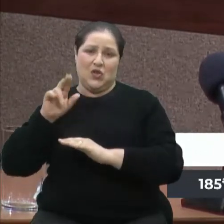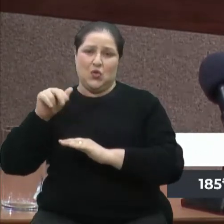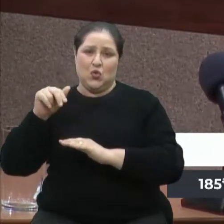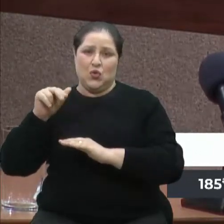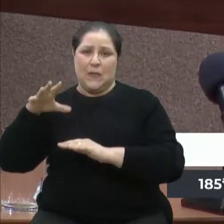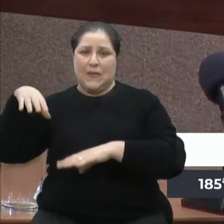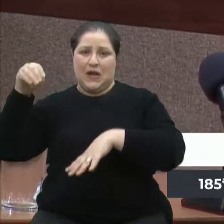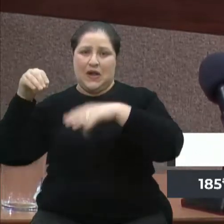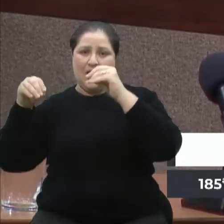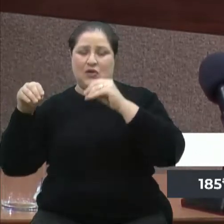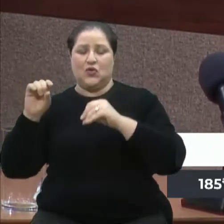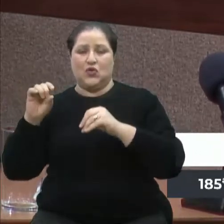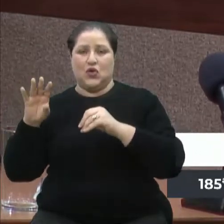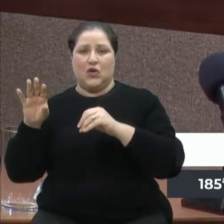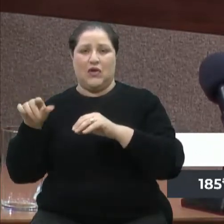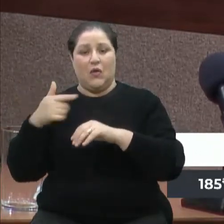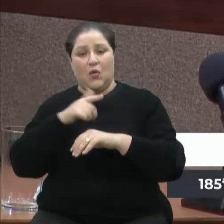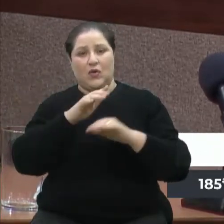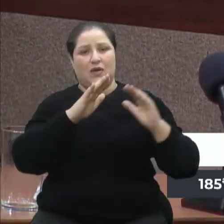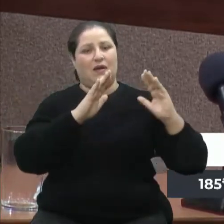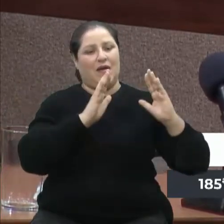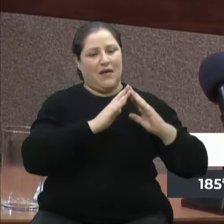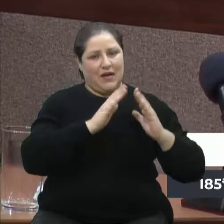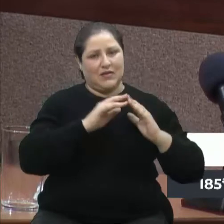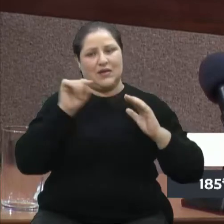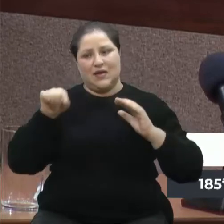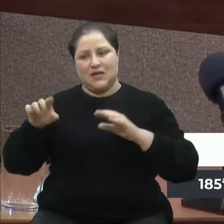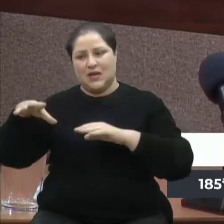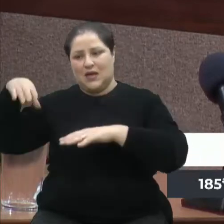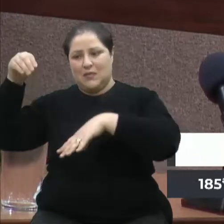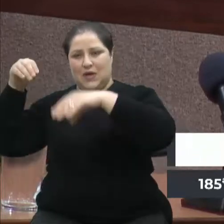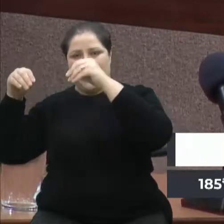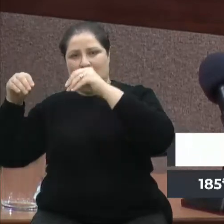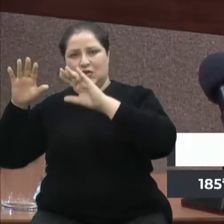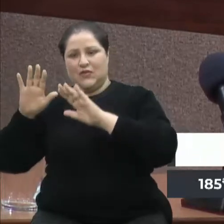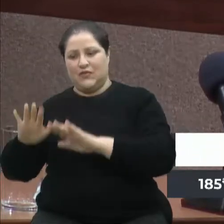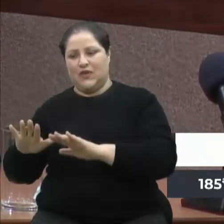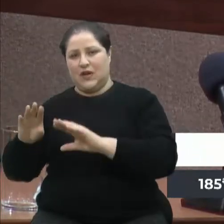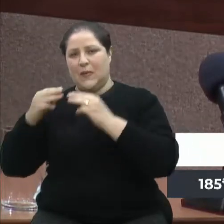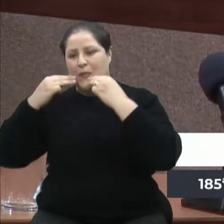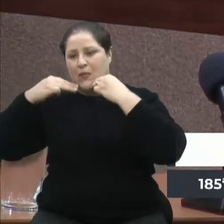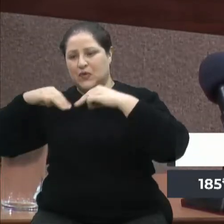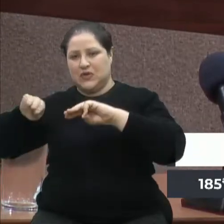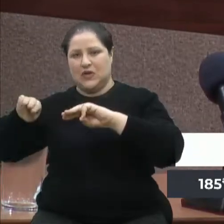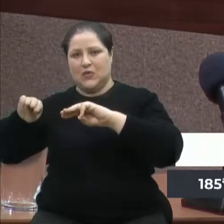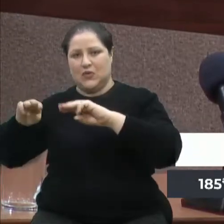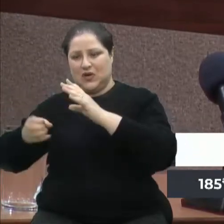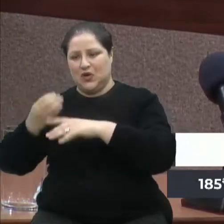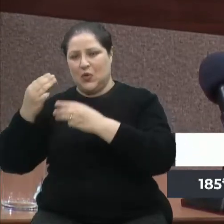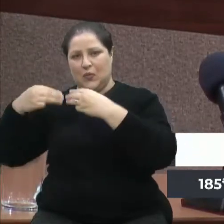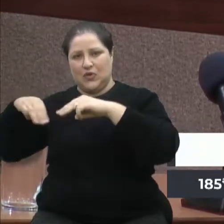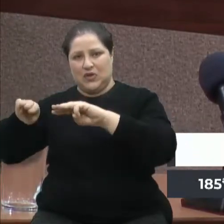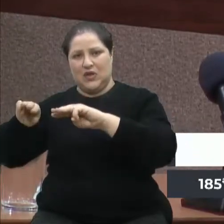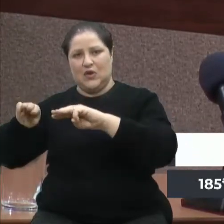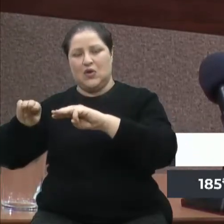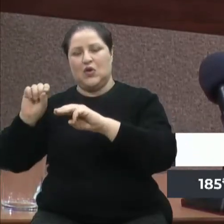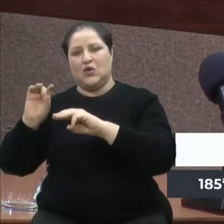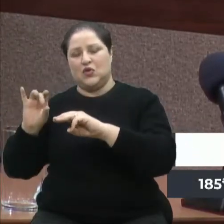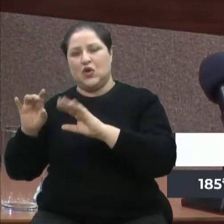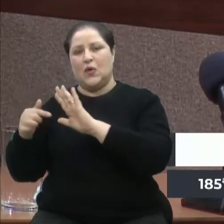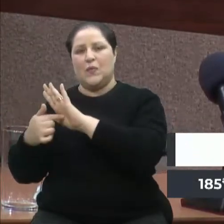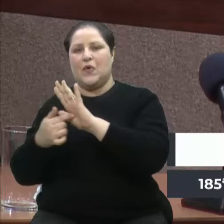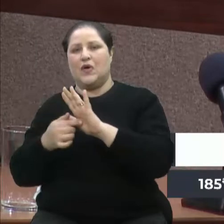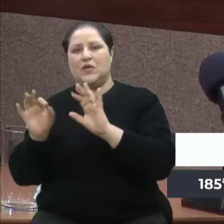mostrar que político não é mais que ninguém. Nós somos funcionários das pessoas. Nada além disso.